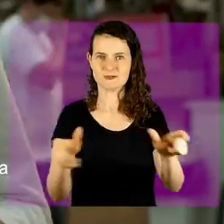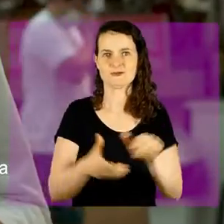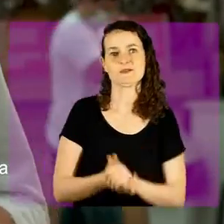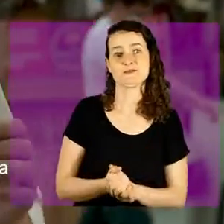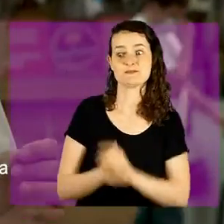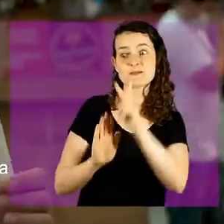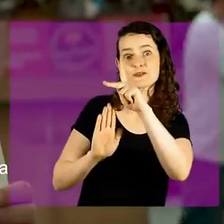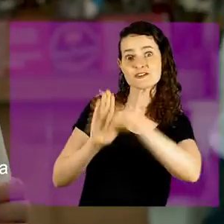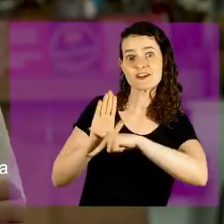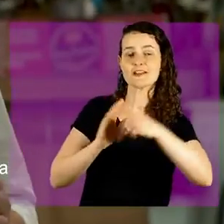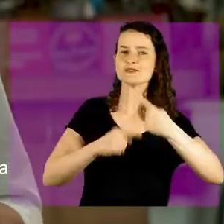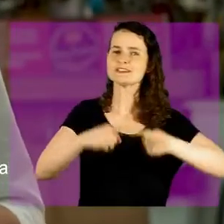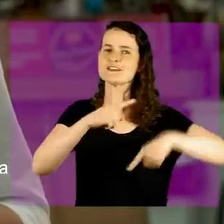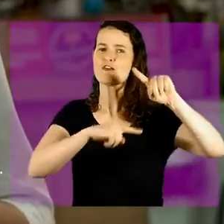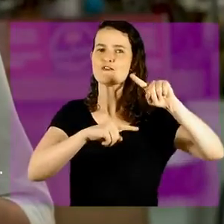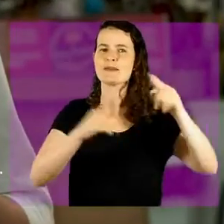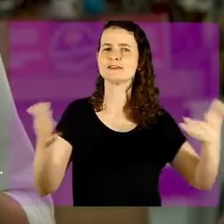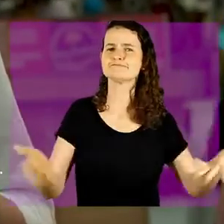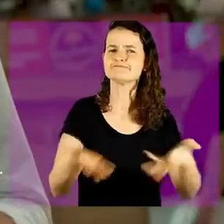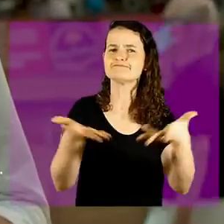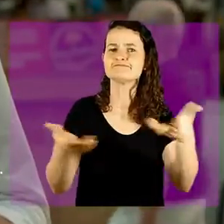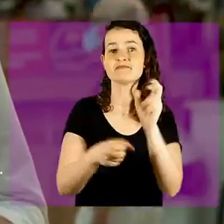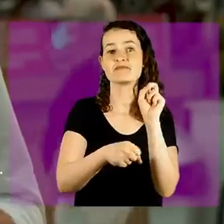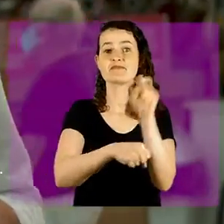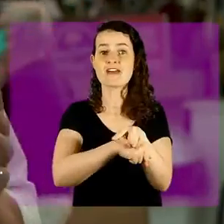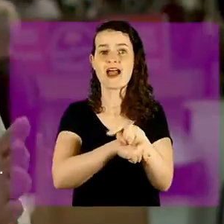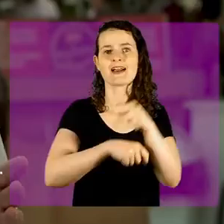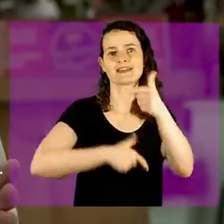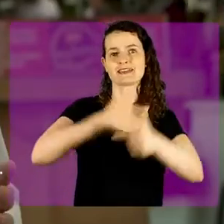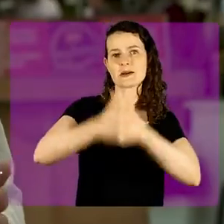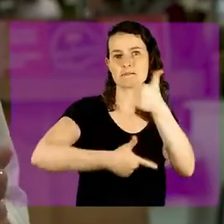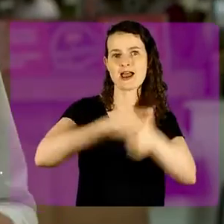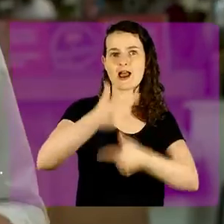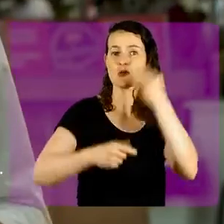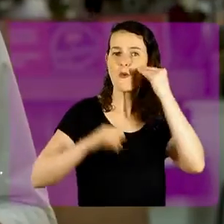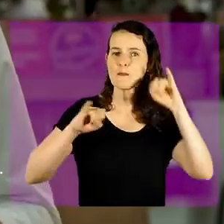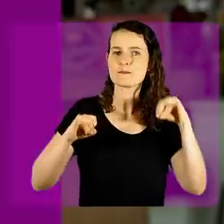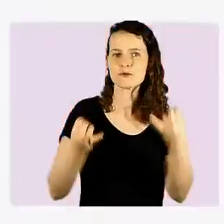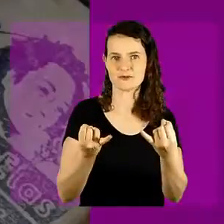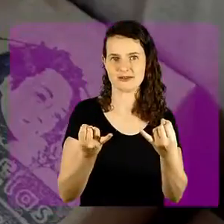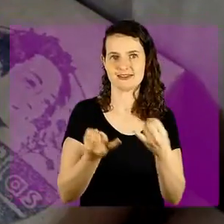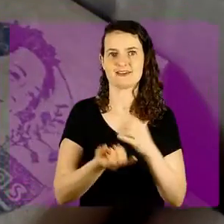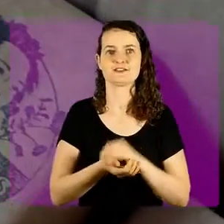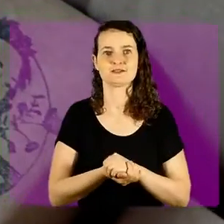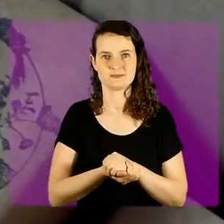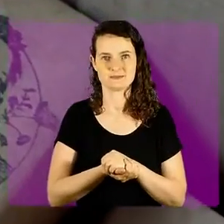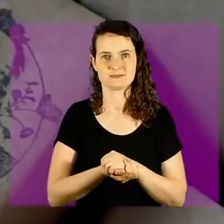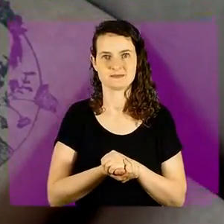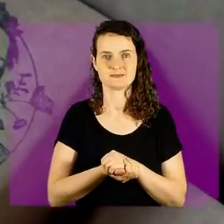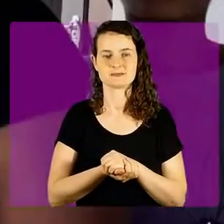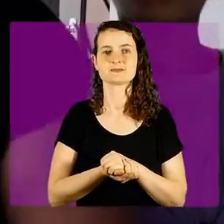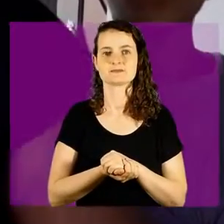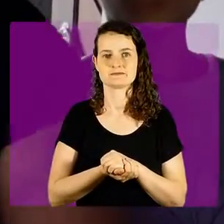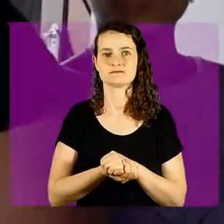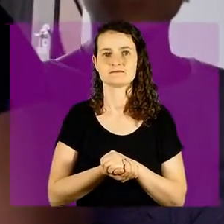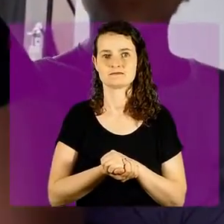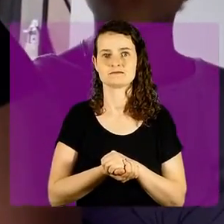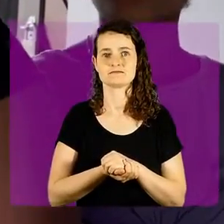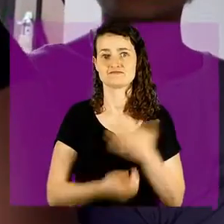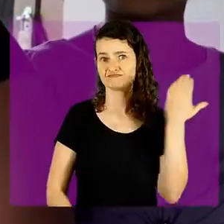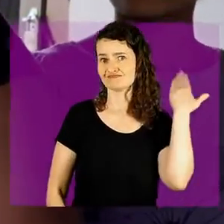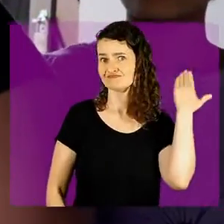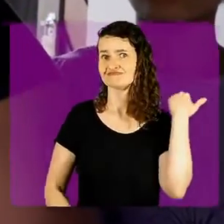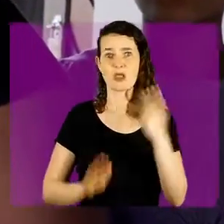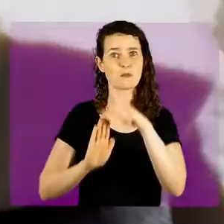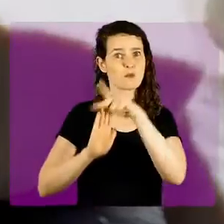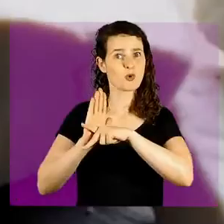um projeto de desenvolvimento que estimula a geração de empregos, oportunidades e renda. Para nós que não tínhamos nada